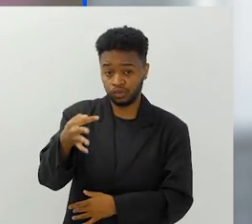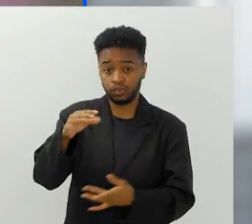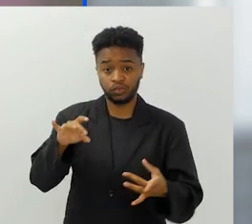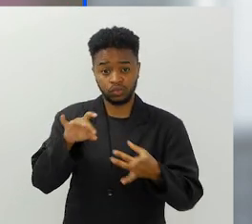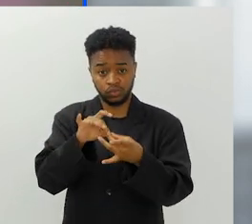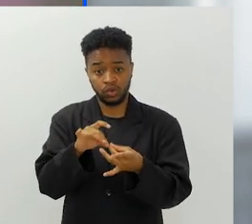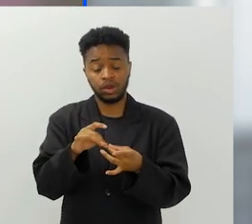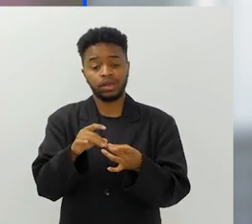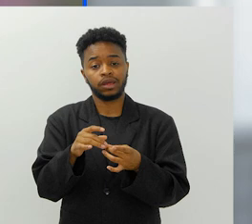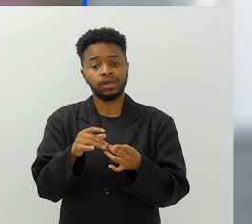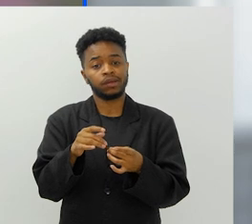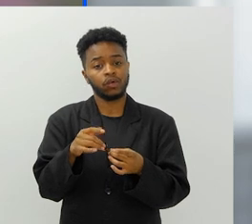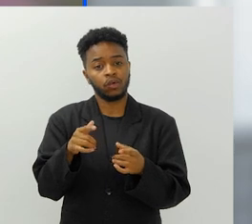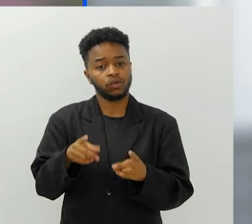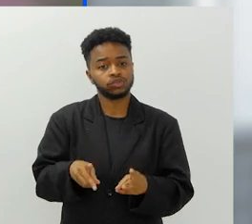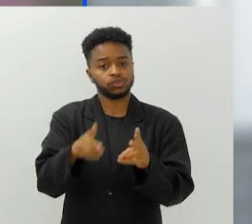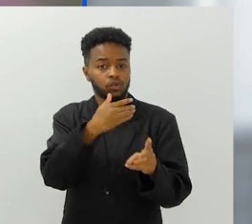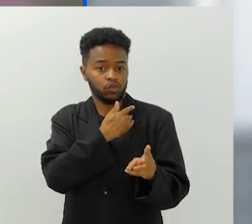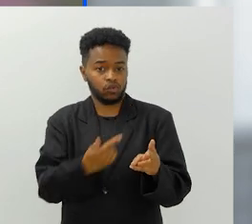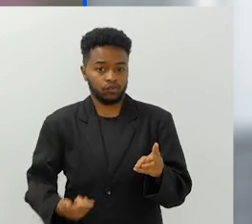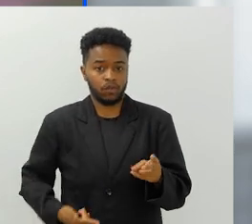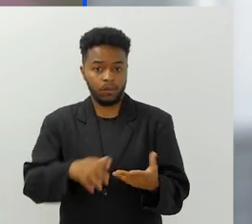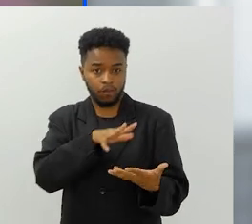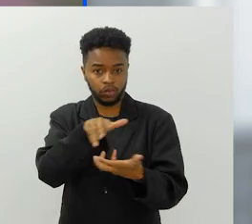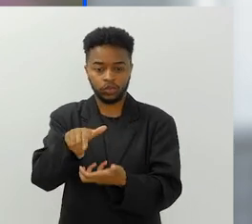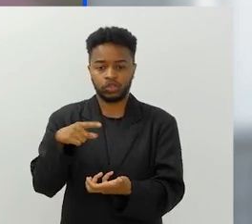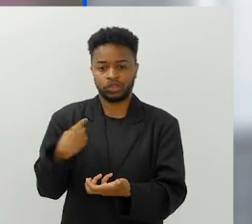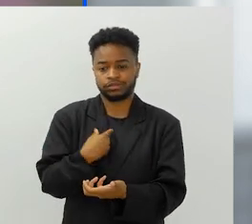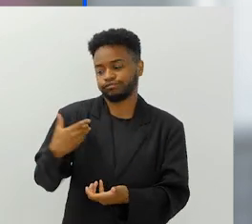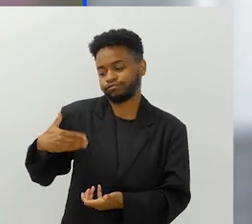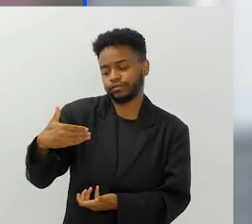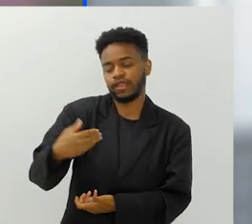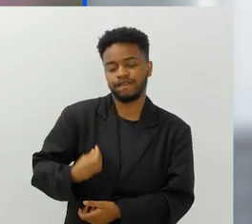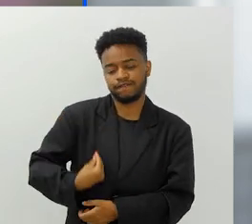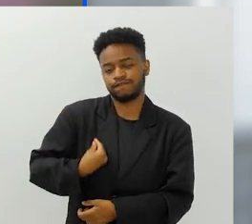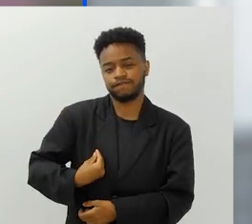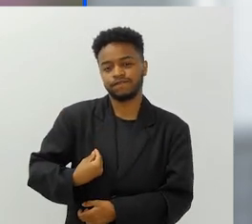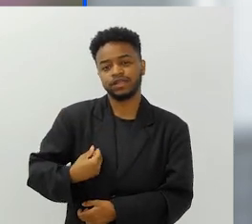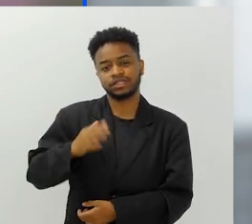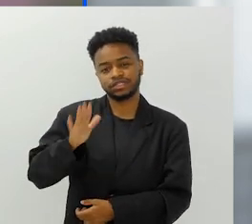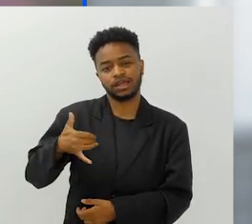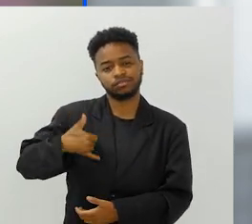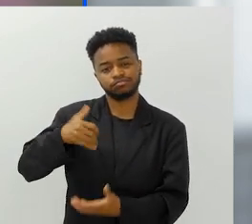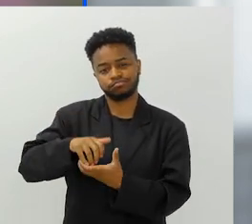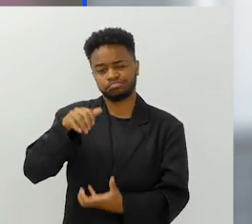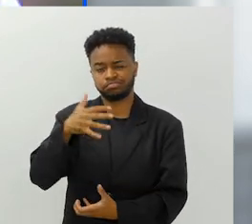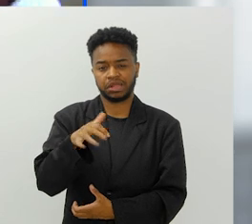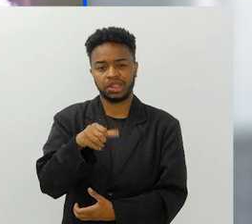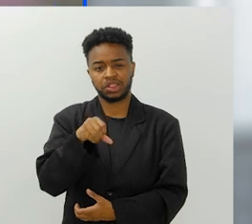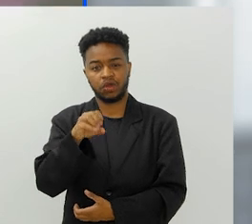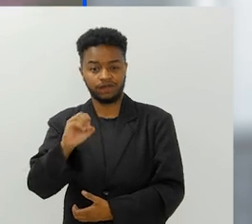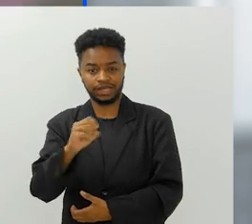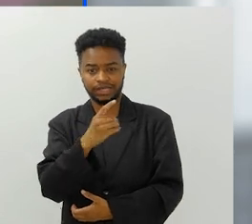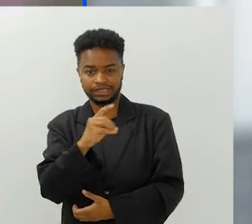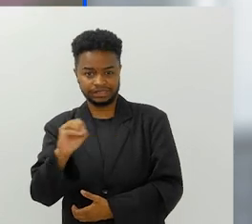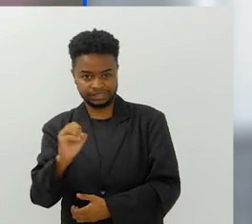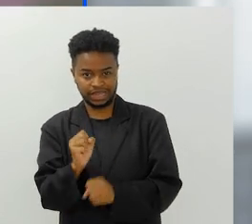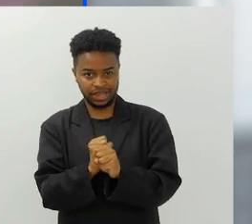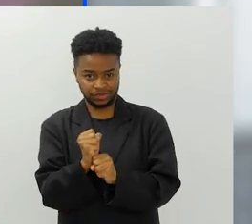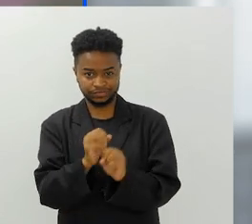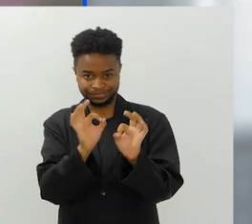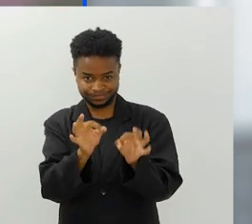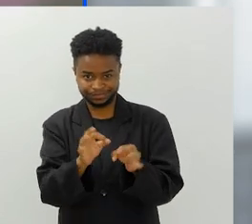estarão aqui governando o nosso mundo, né? Nós estaremos aqui bem velhinhos, né? Lá com os nossos 90,